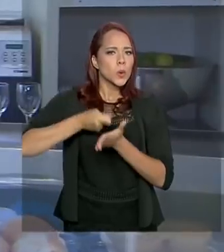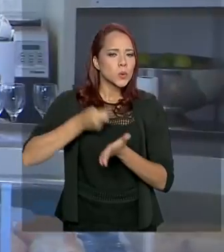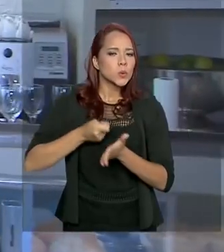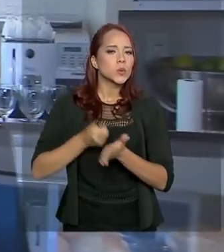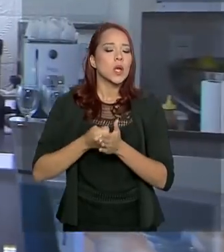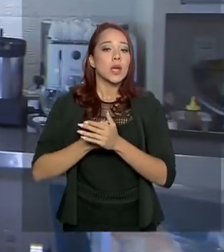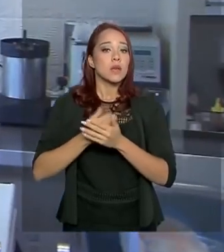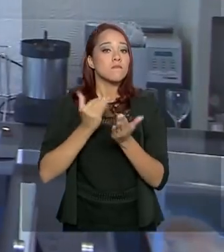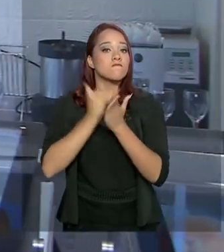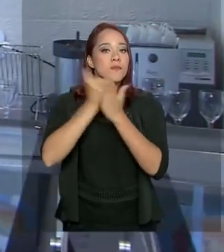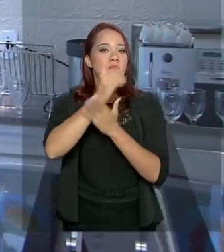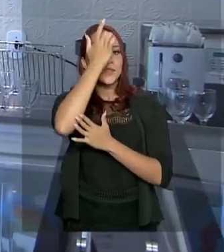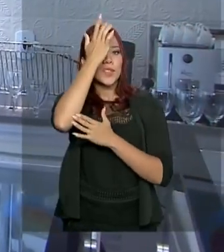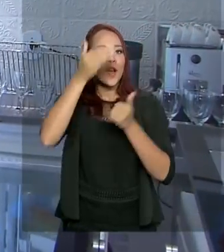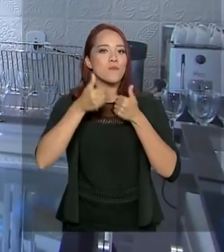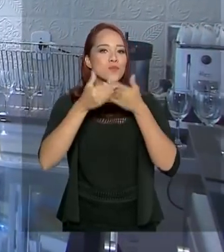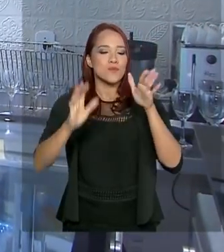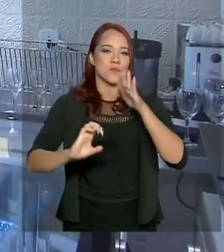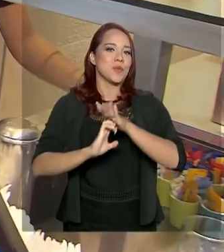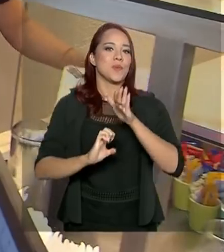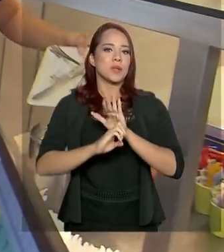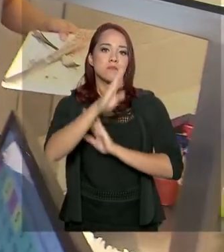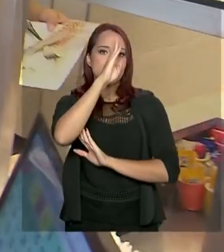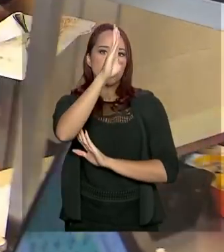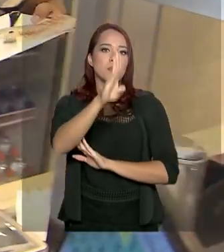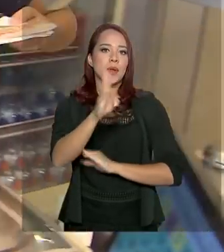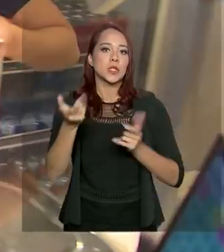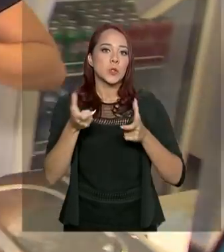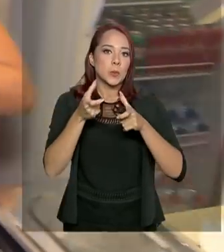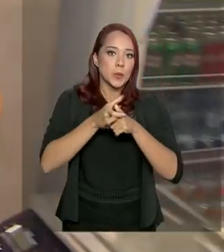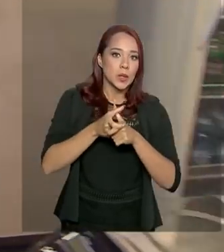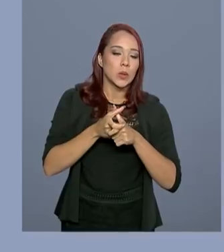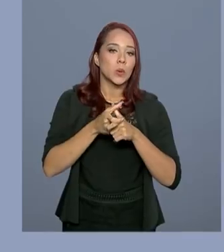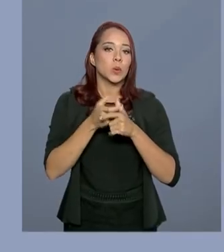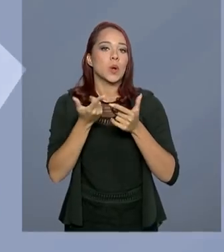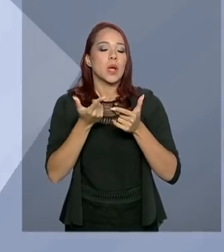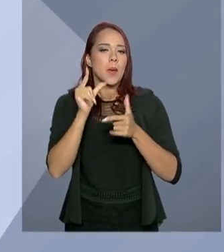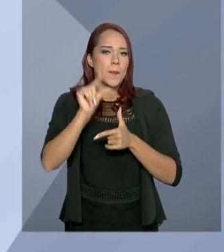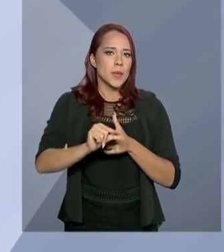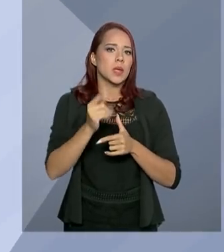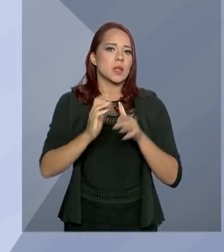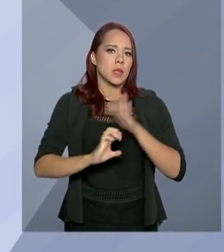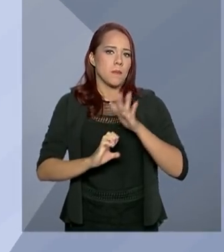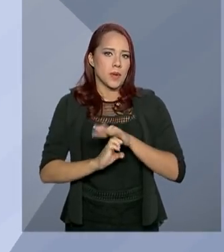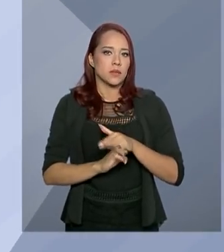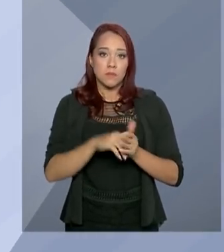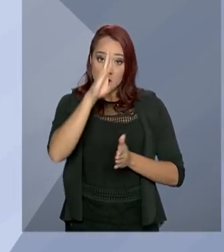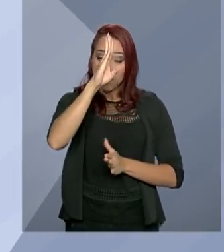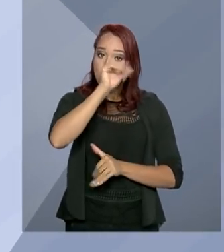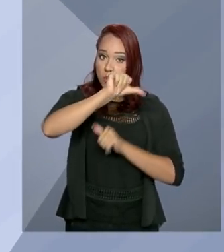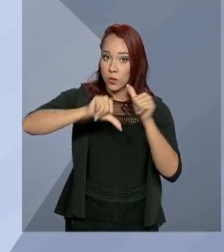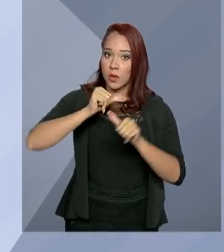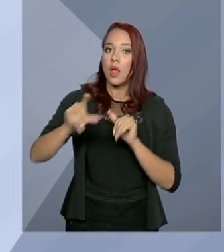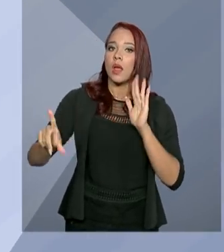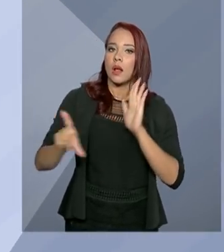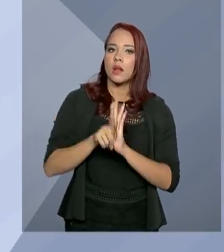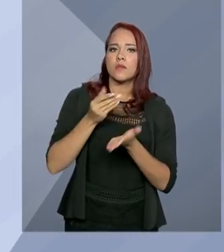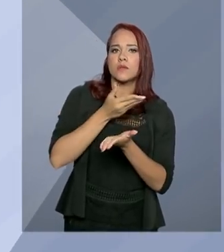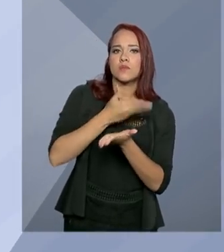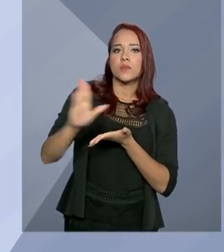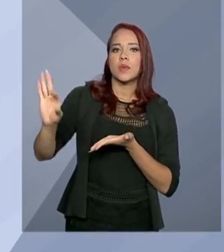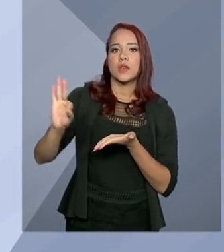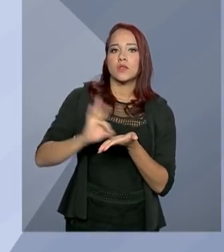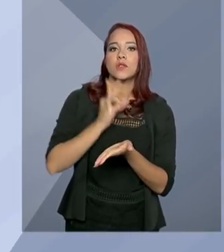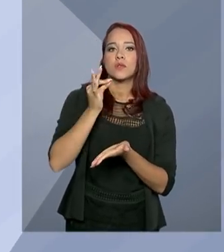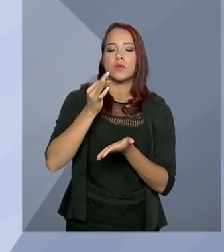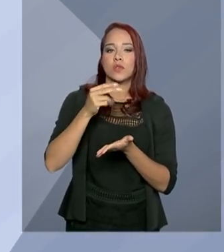facilidade na apertura de empresas, principalmente de micro e pequeno porte. Entre as principais mudanças, a lei dispensa o registro